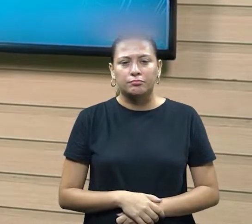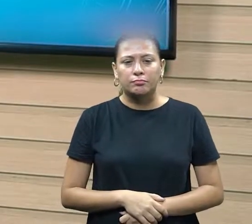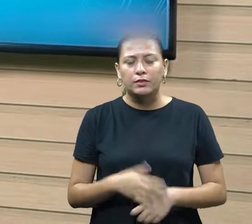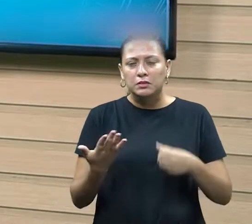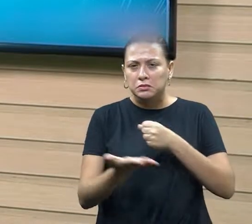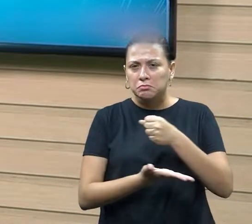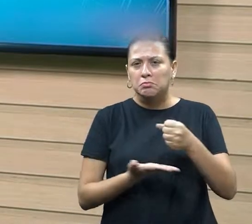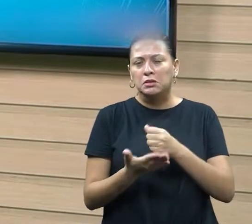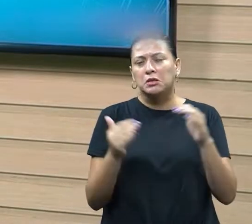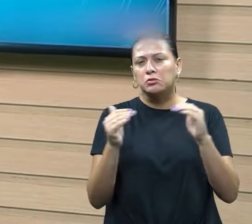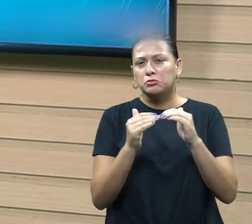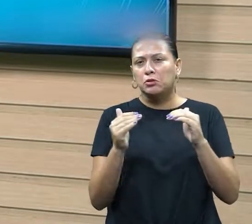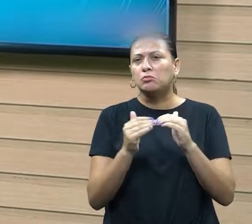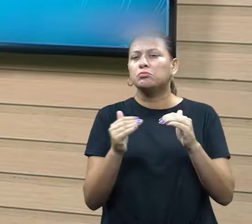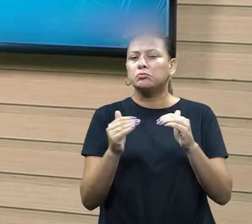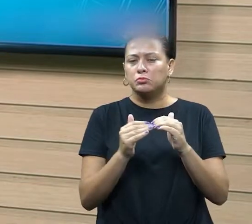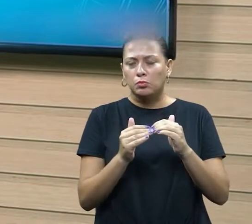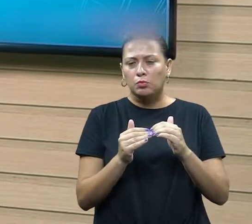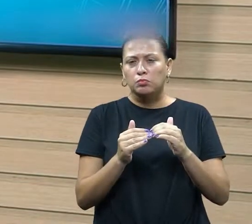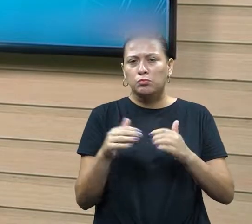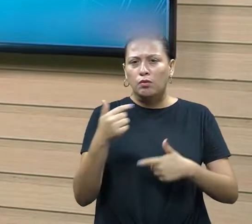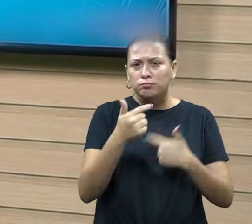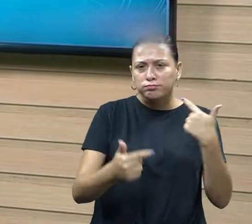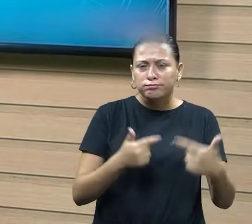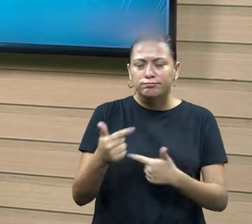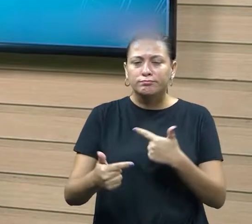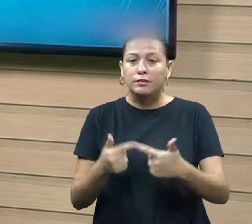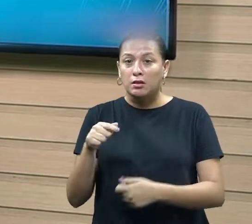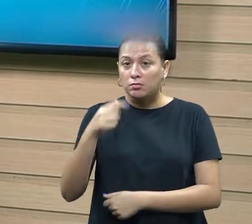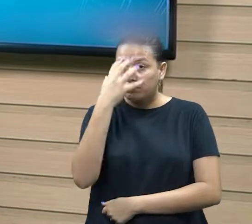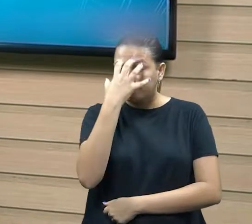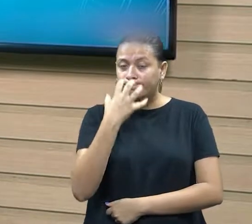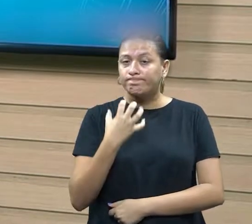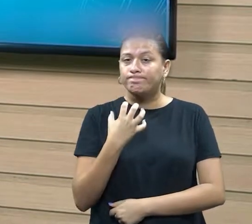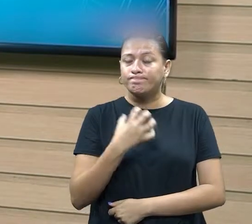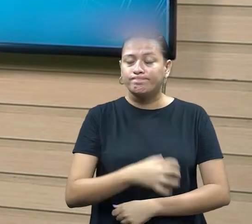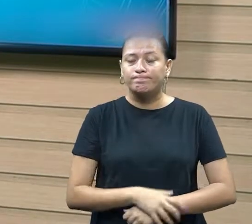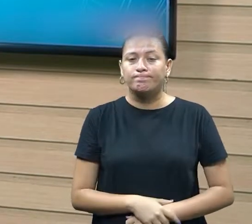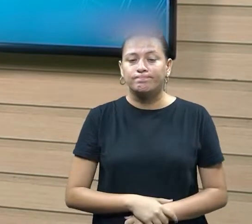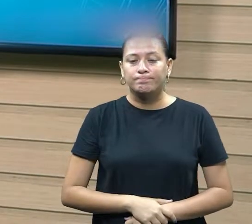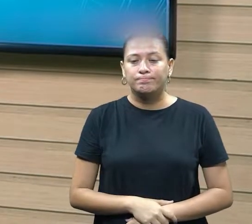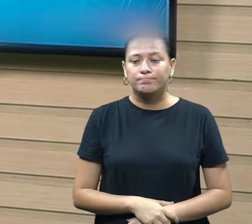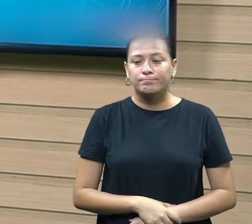orientar justamente pelos procedimentos, e ele é sério,